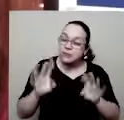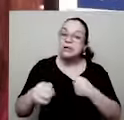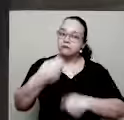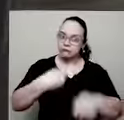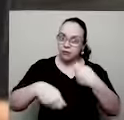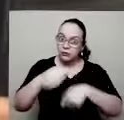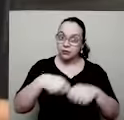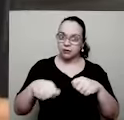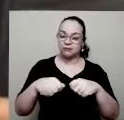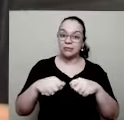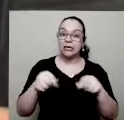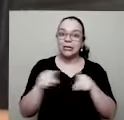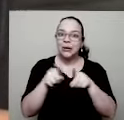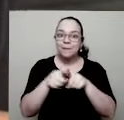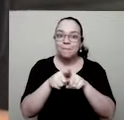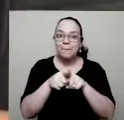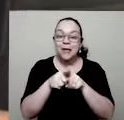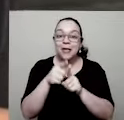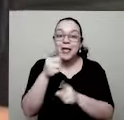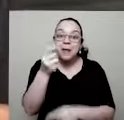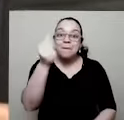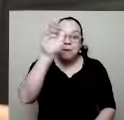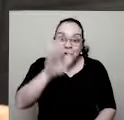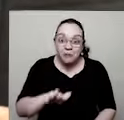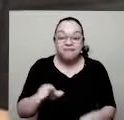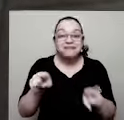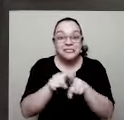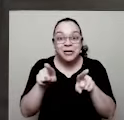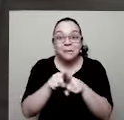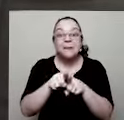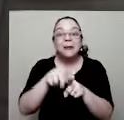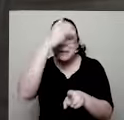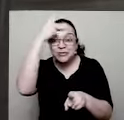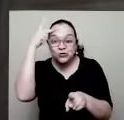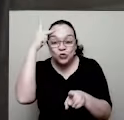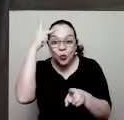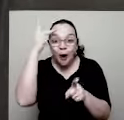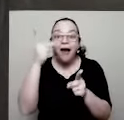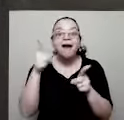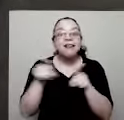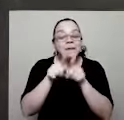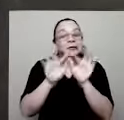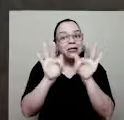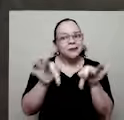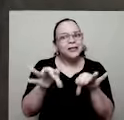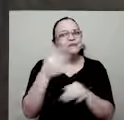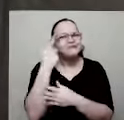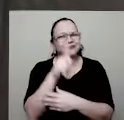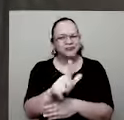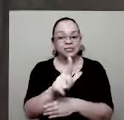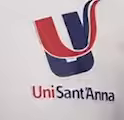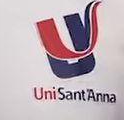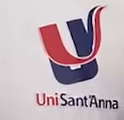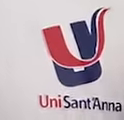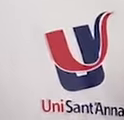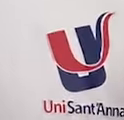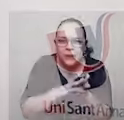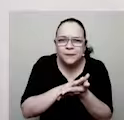especiais de negociação. E a promoção vale até para os alunos matriculados que vão cursar o último período em 2020.